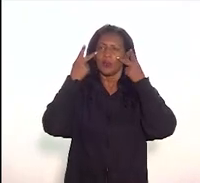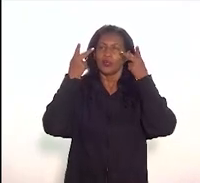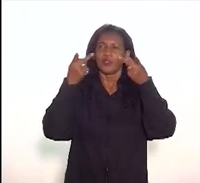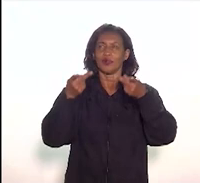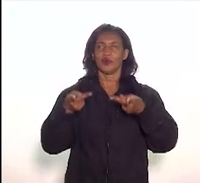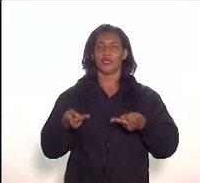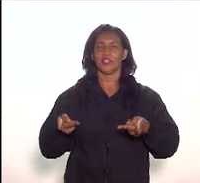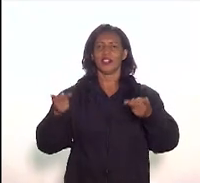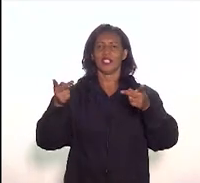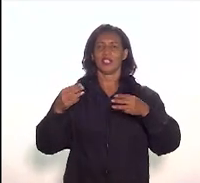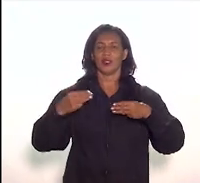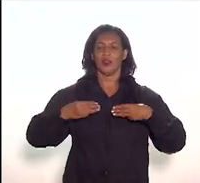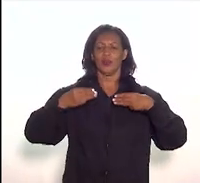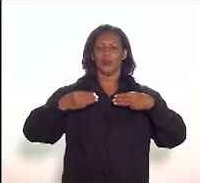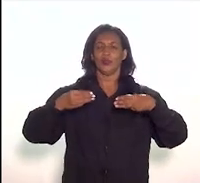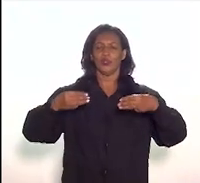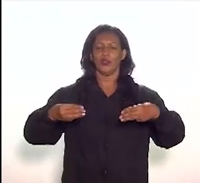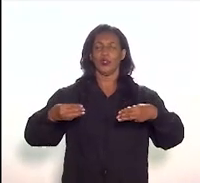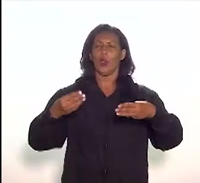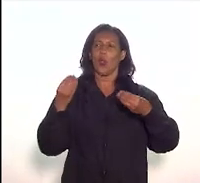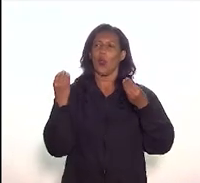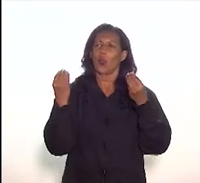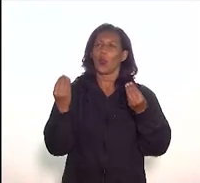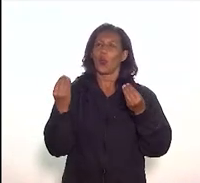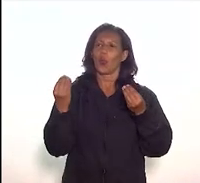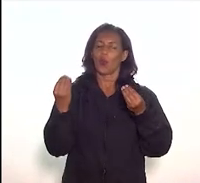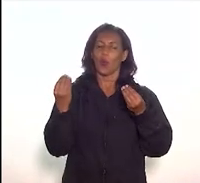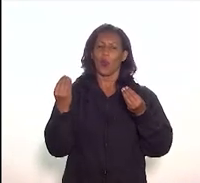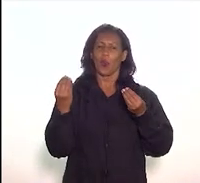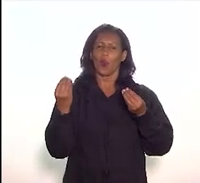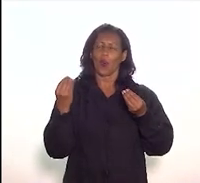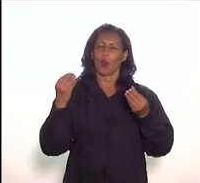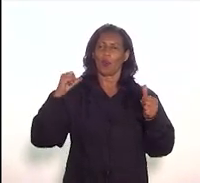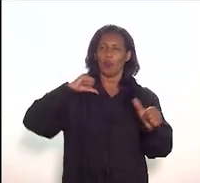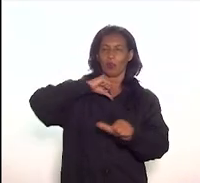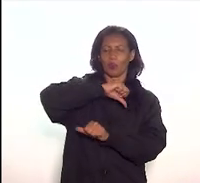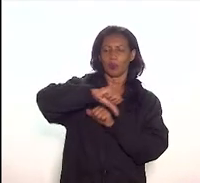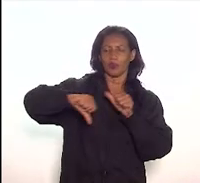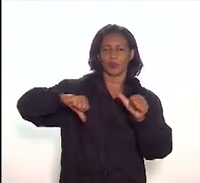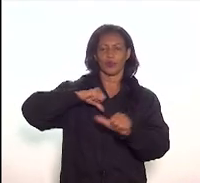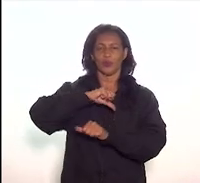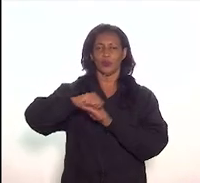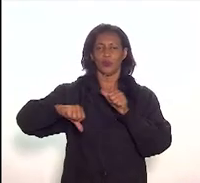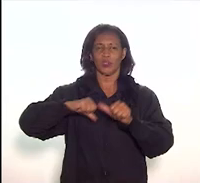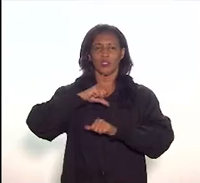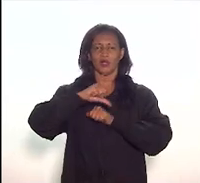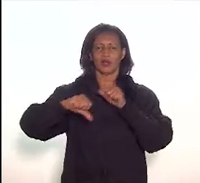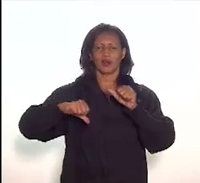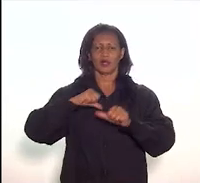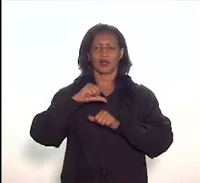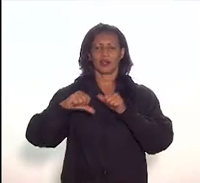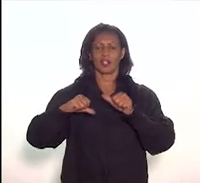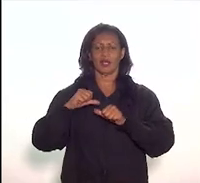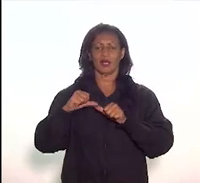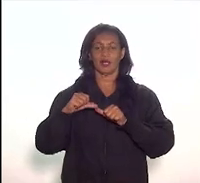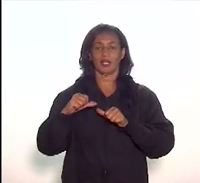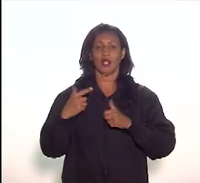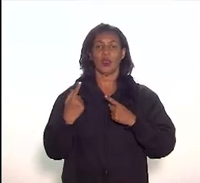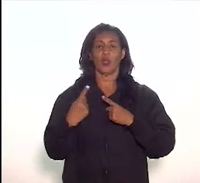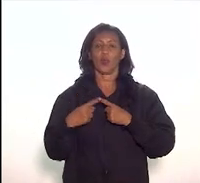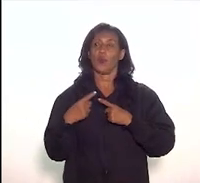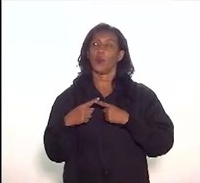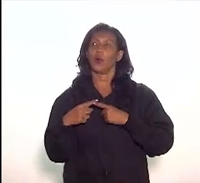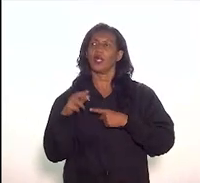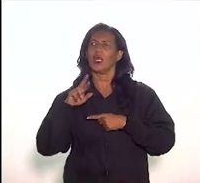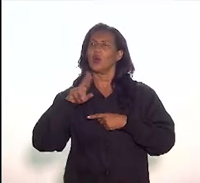museológica como perspectiva de sustentabilidade para esses patrimônios porque a sustentabilidade não é uma